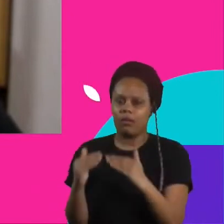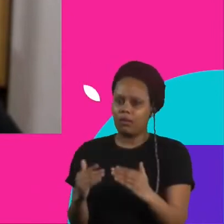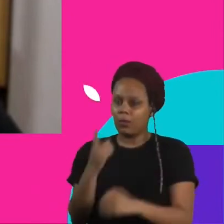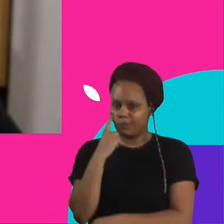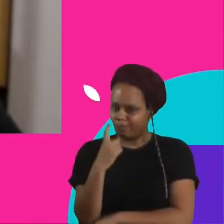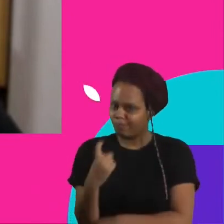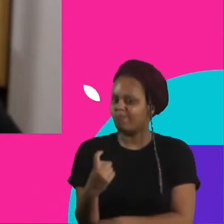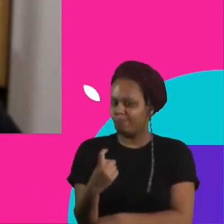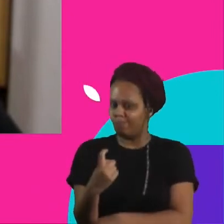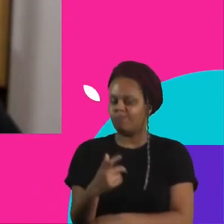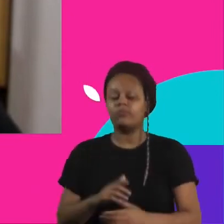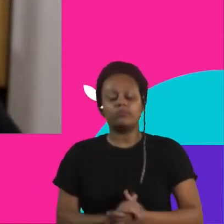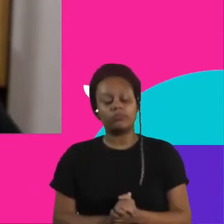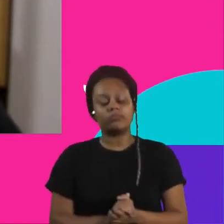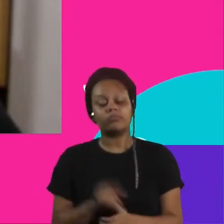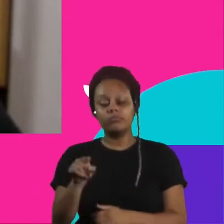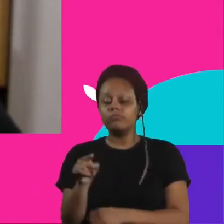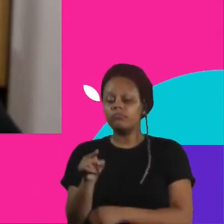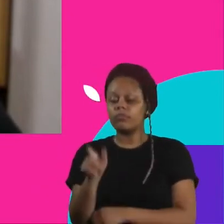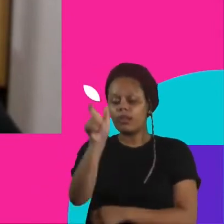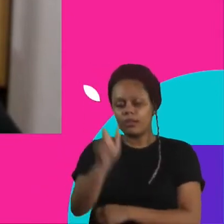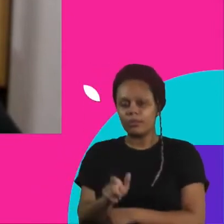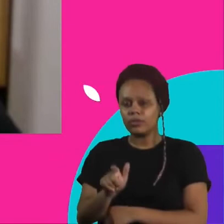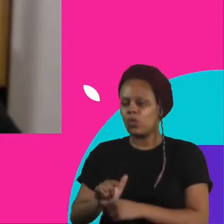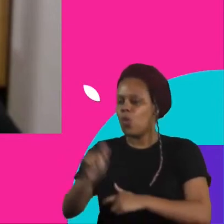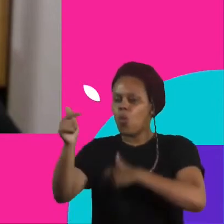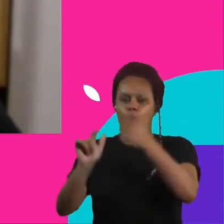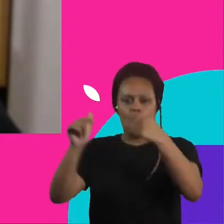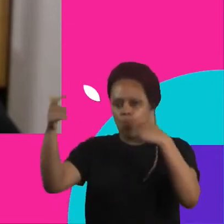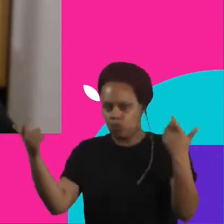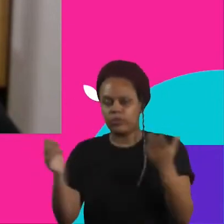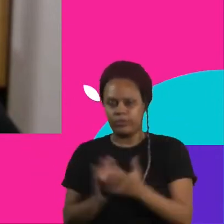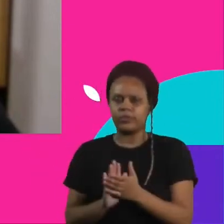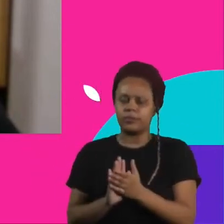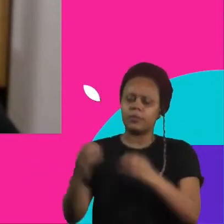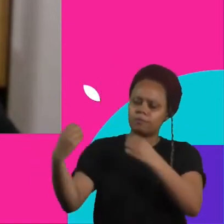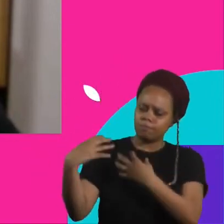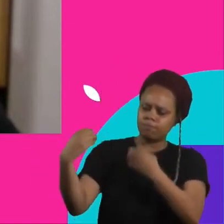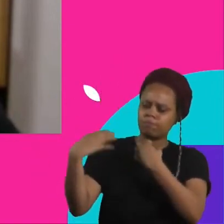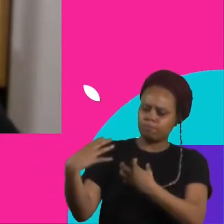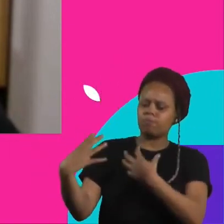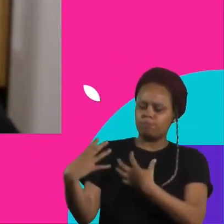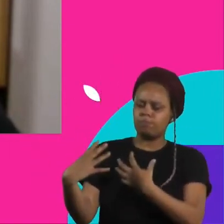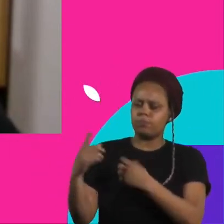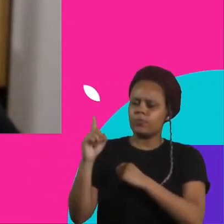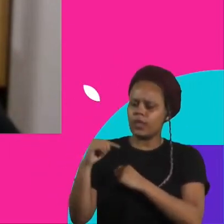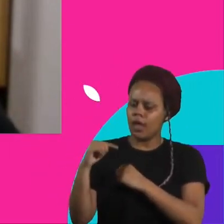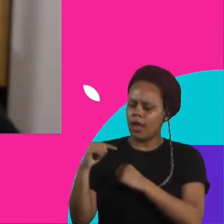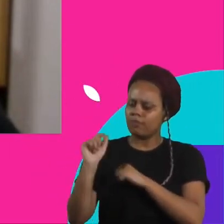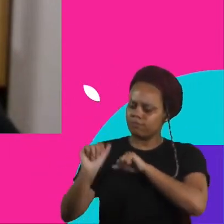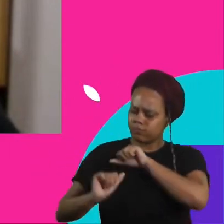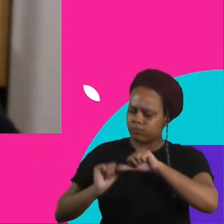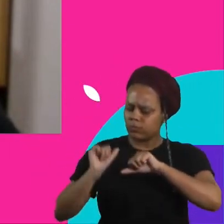pessoas e muitas outras me ensinaram aí nesse caminho o que é a transformação